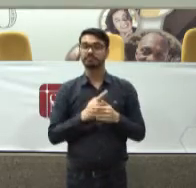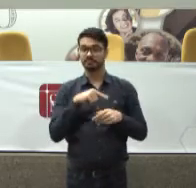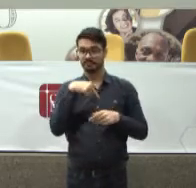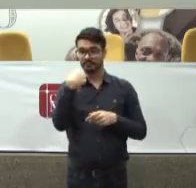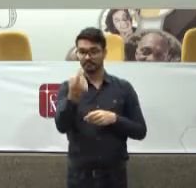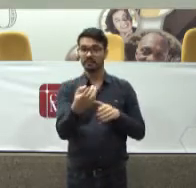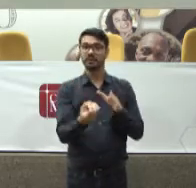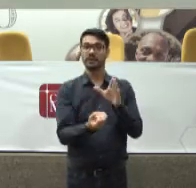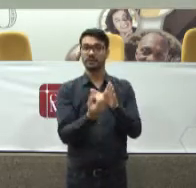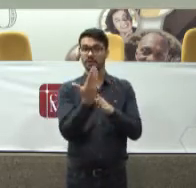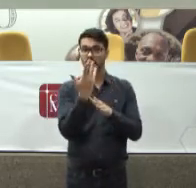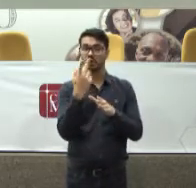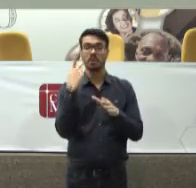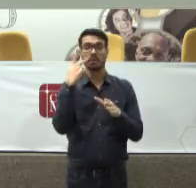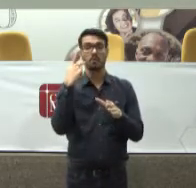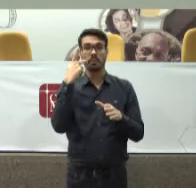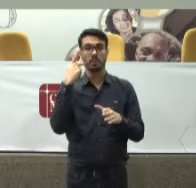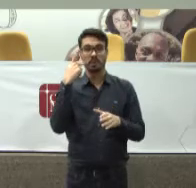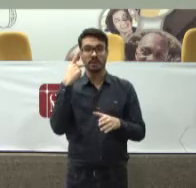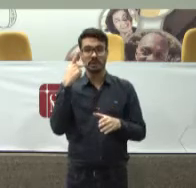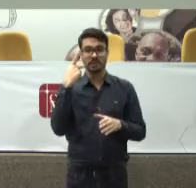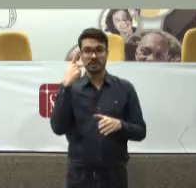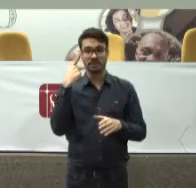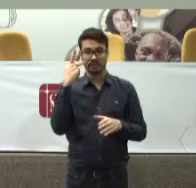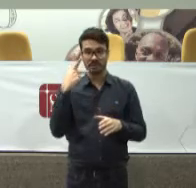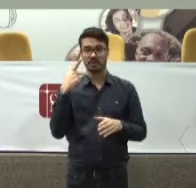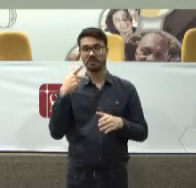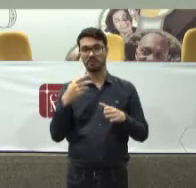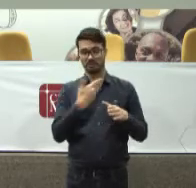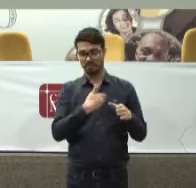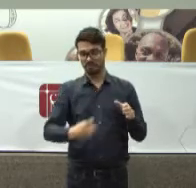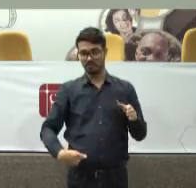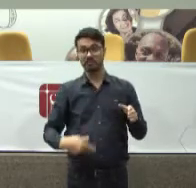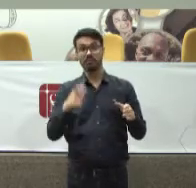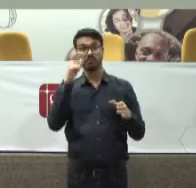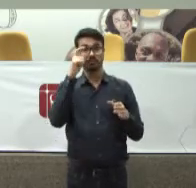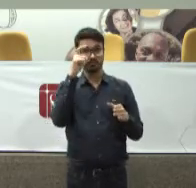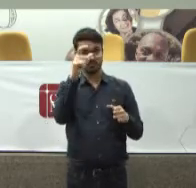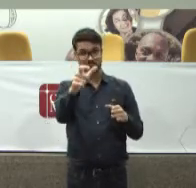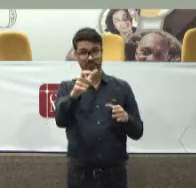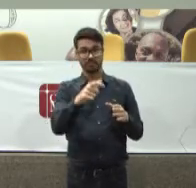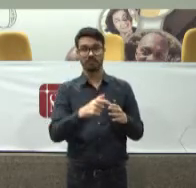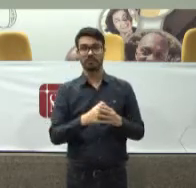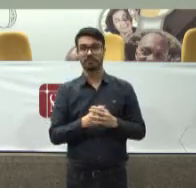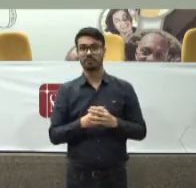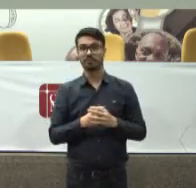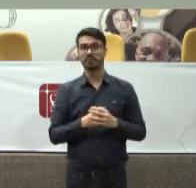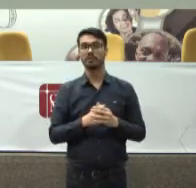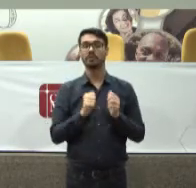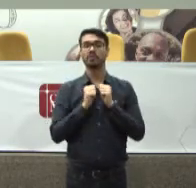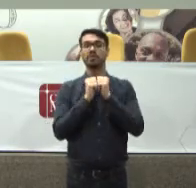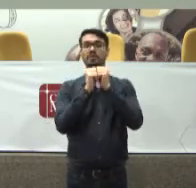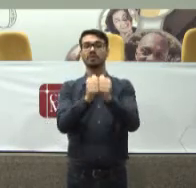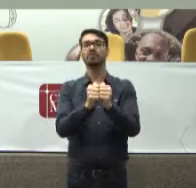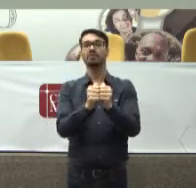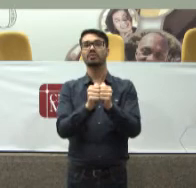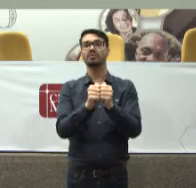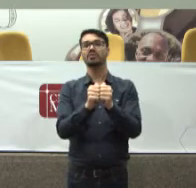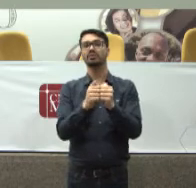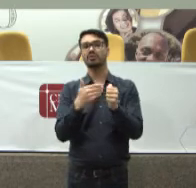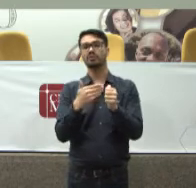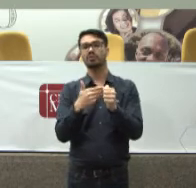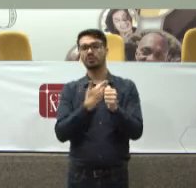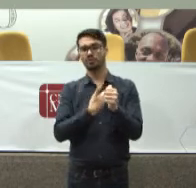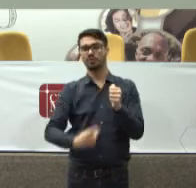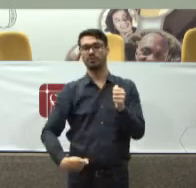criou uma política pública Muito interessante Muito interessante Junto até do governo Kassab Que era